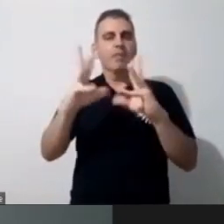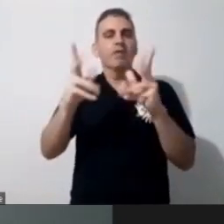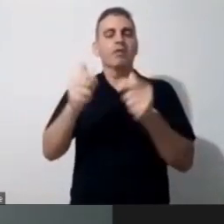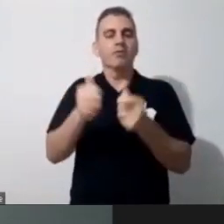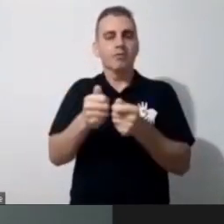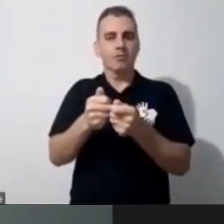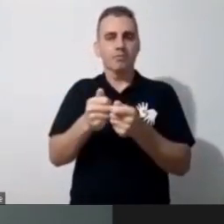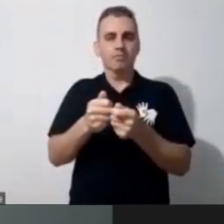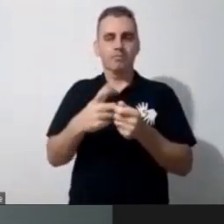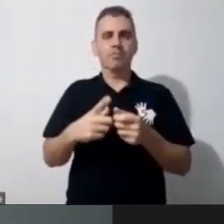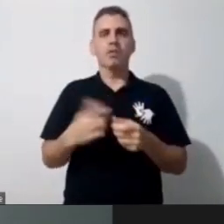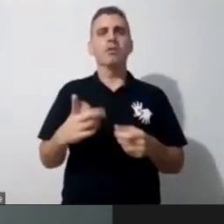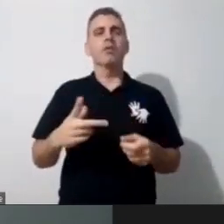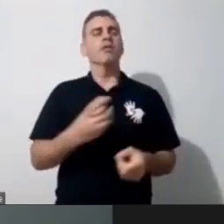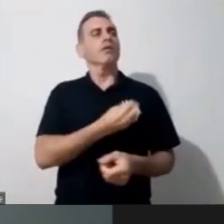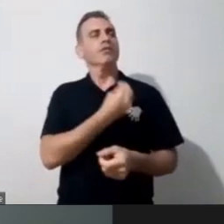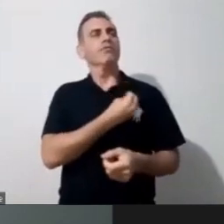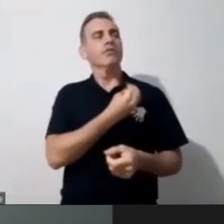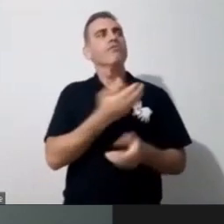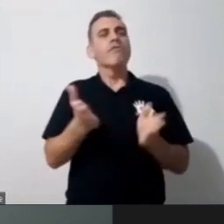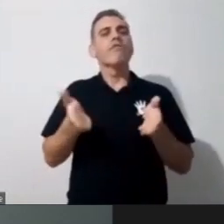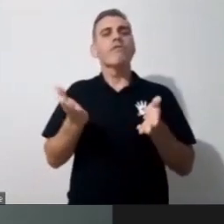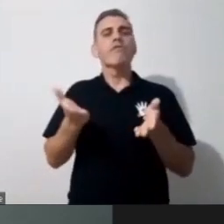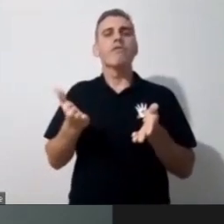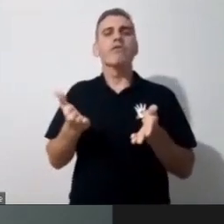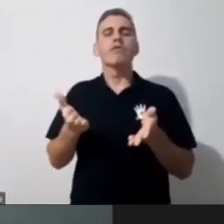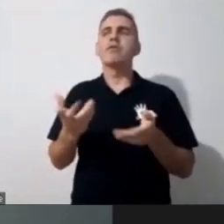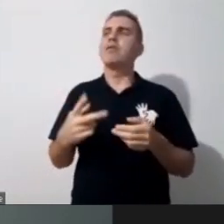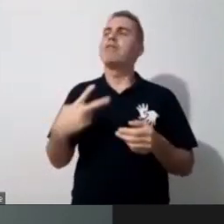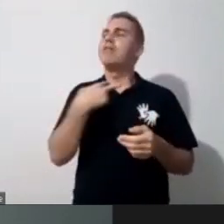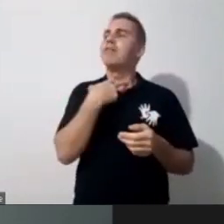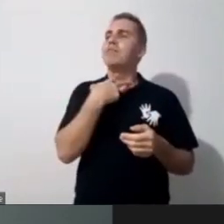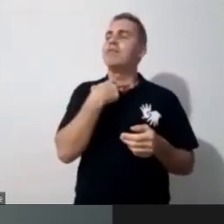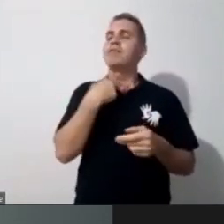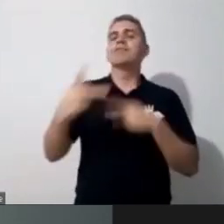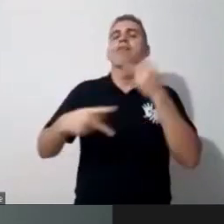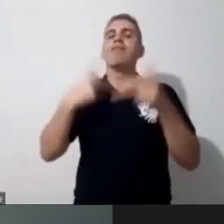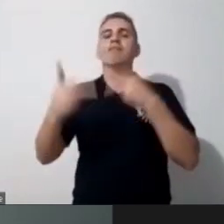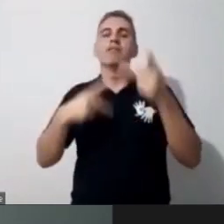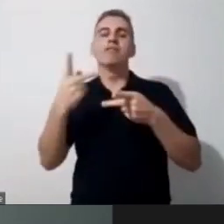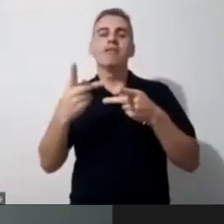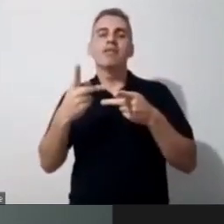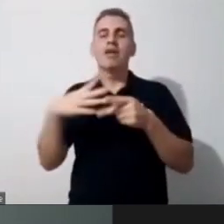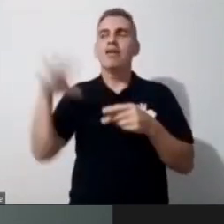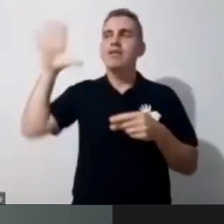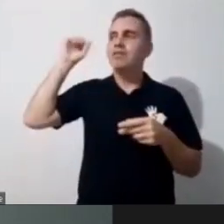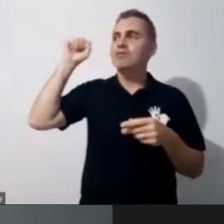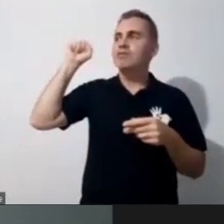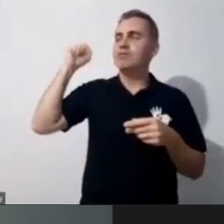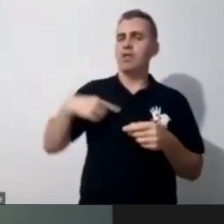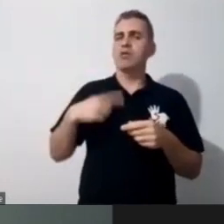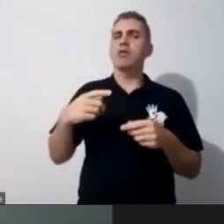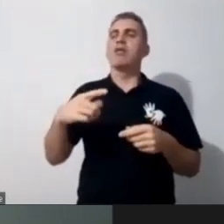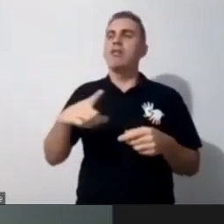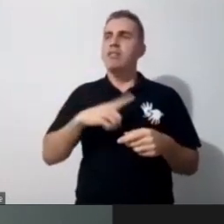vivendo, a gente não pode permitir, assim, algumas falas que a gente ainda escuta, né, acho que a gente tem que provocar os nossos